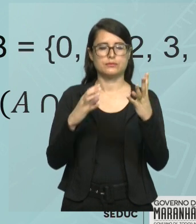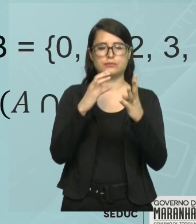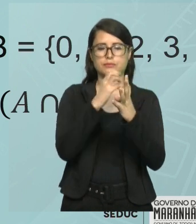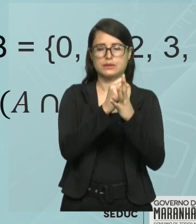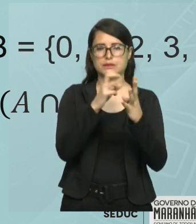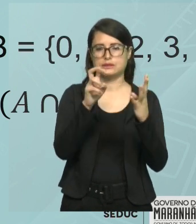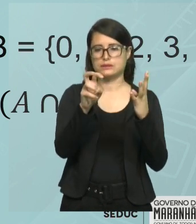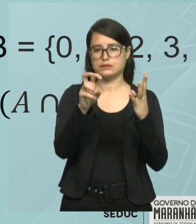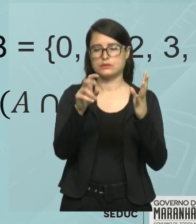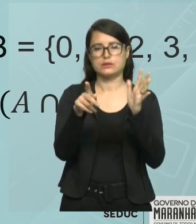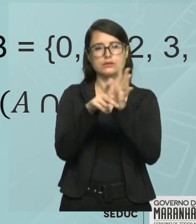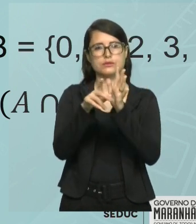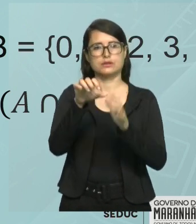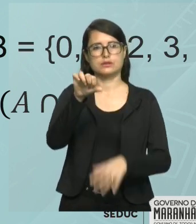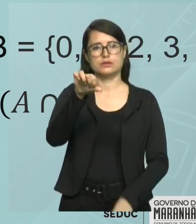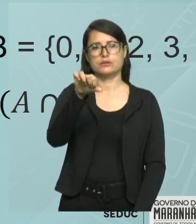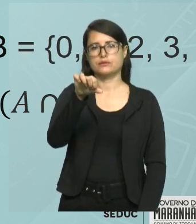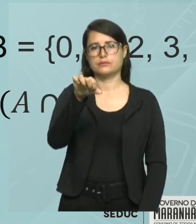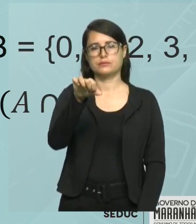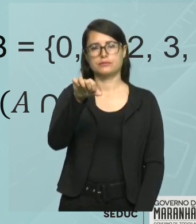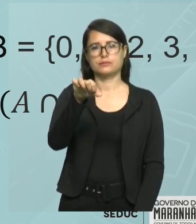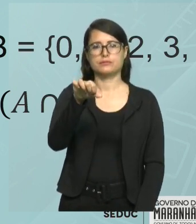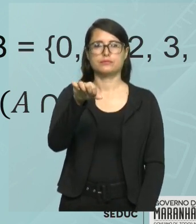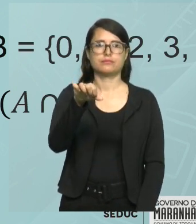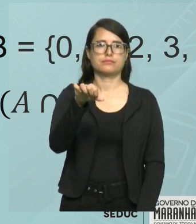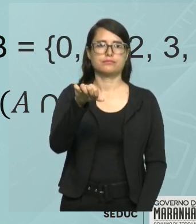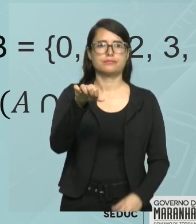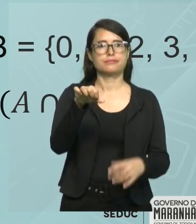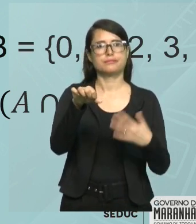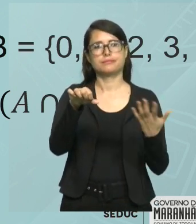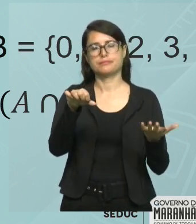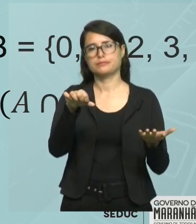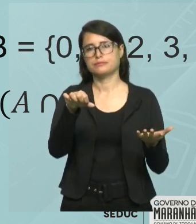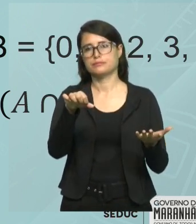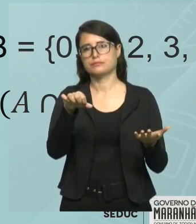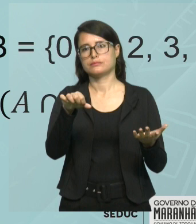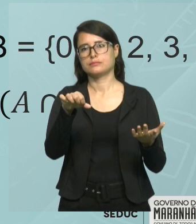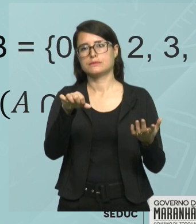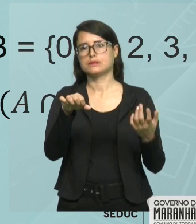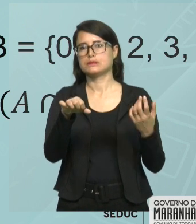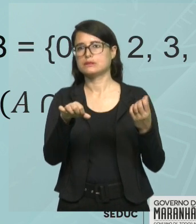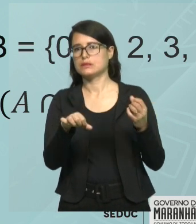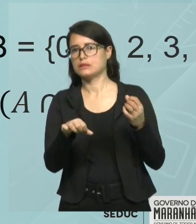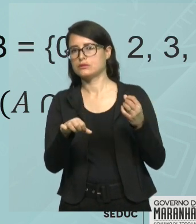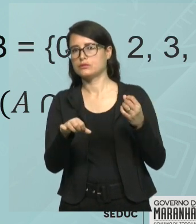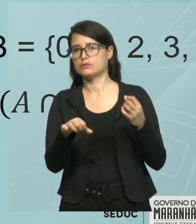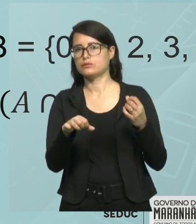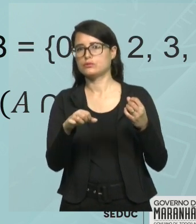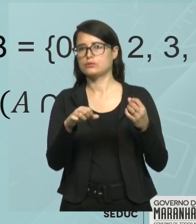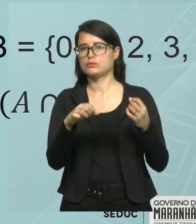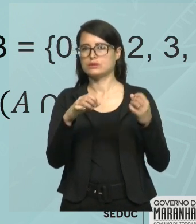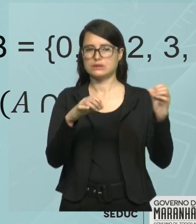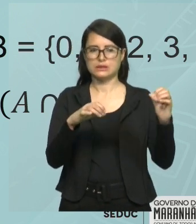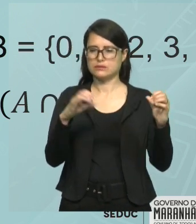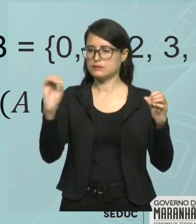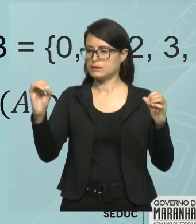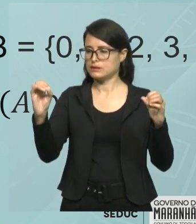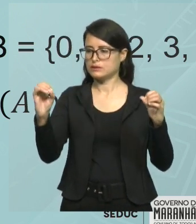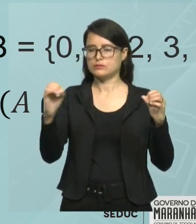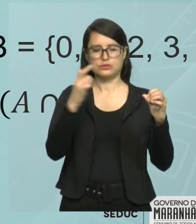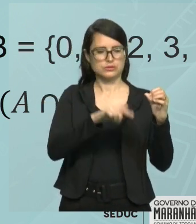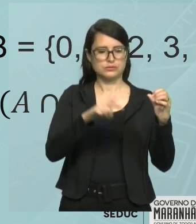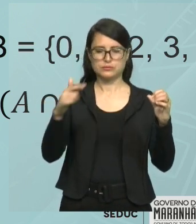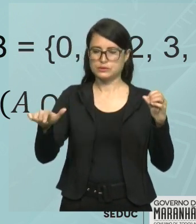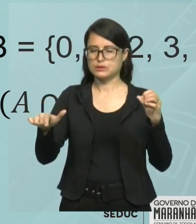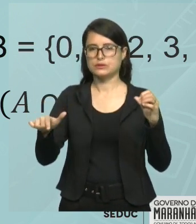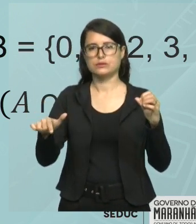só que eu estaria contando o número zero duas vezes, o número dois, duas vezes, e o número quatro, duas vezes,